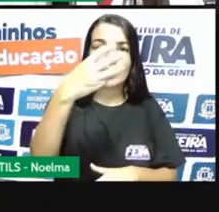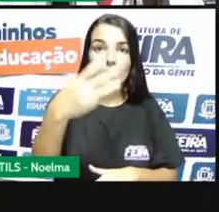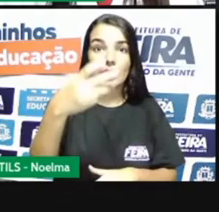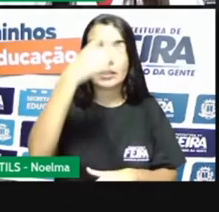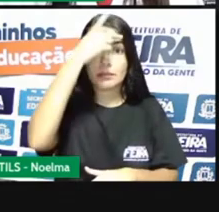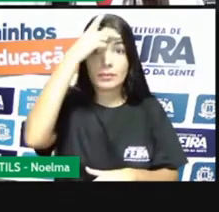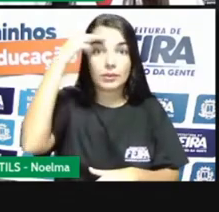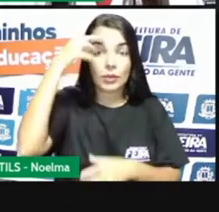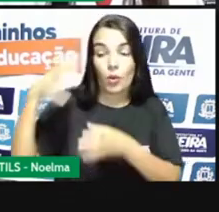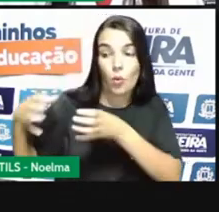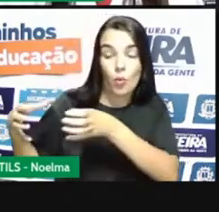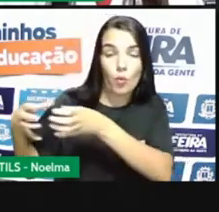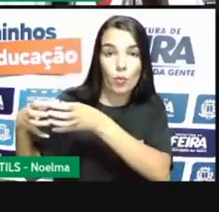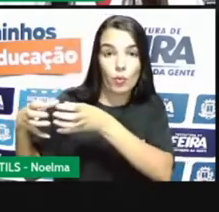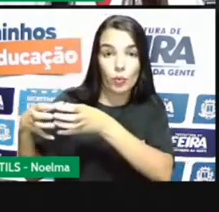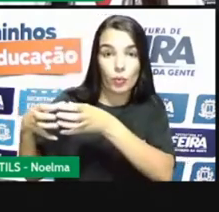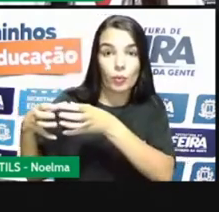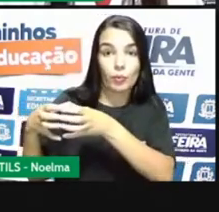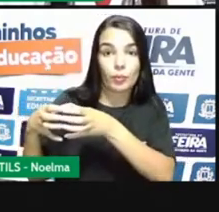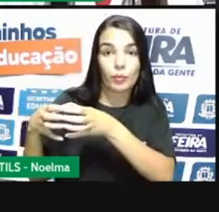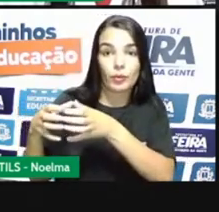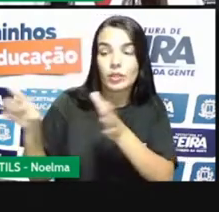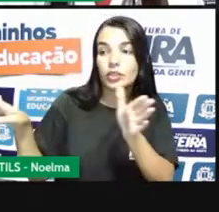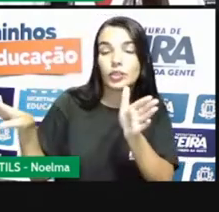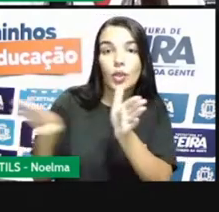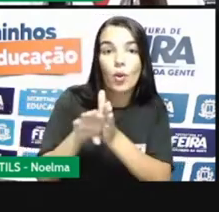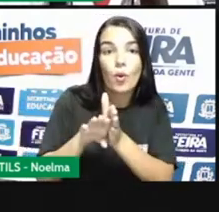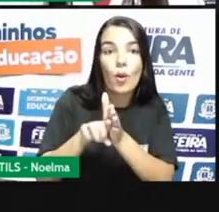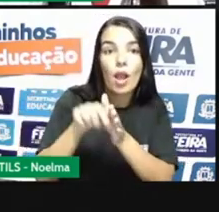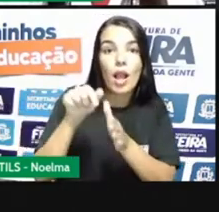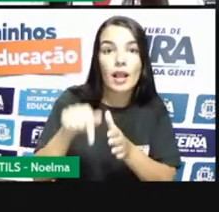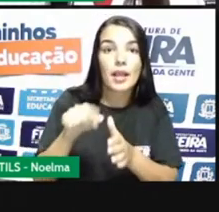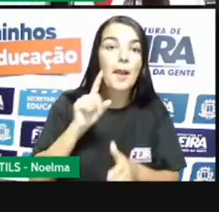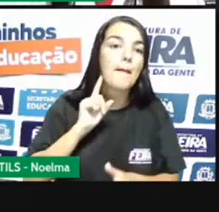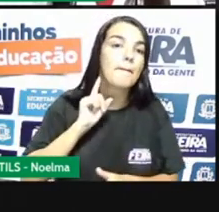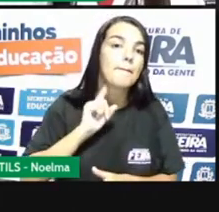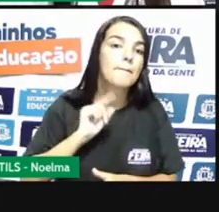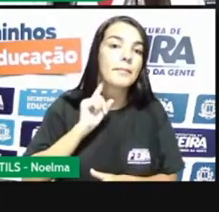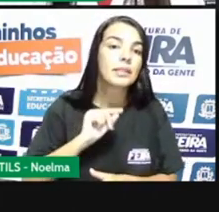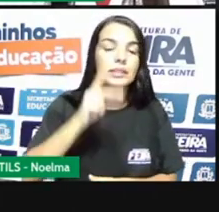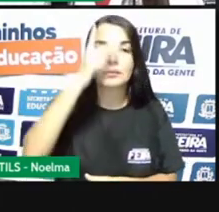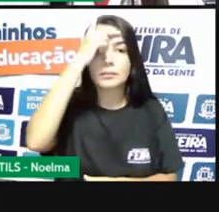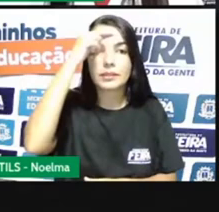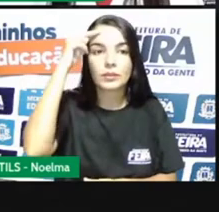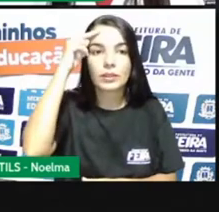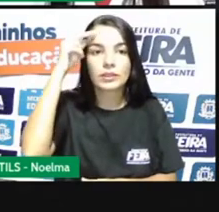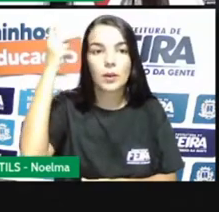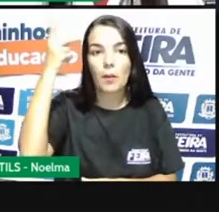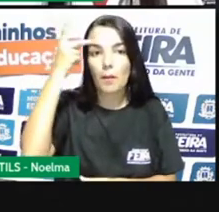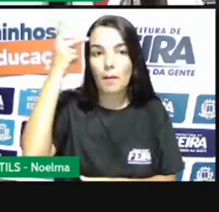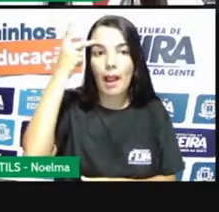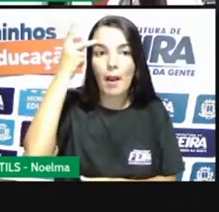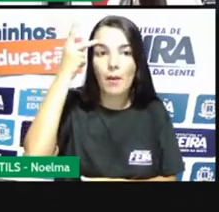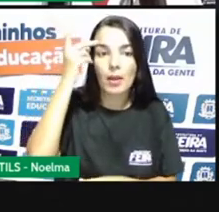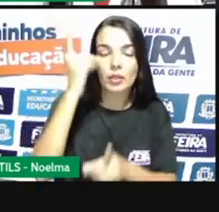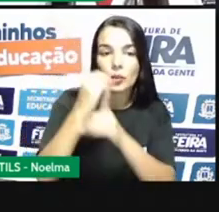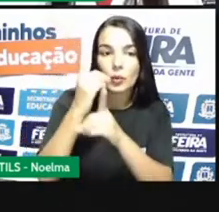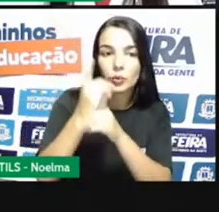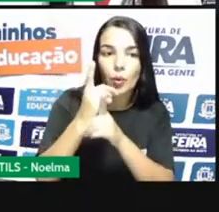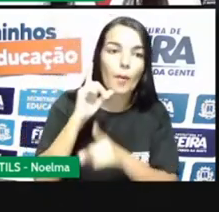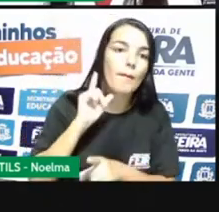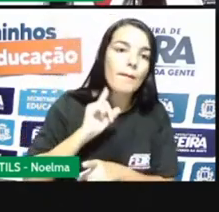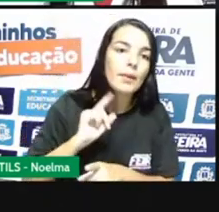paulistas encontraram ouro na região de Minas Gerais. E aí vocês vão ver mais para frente que essa descoberta fez com que